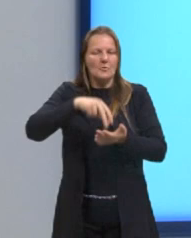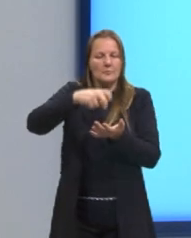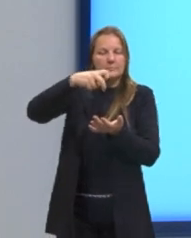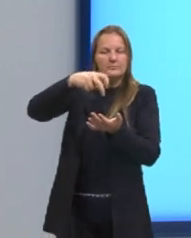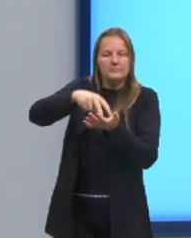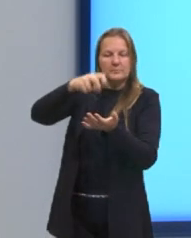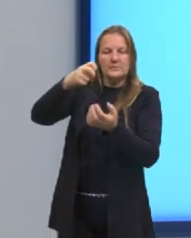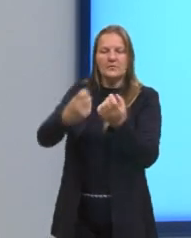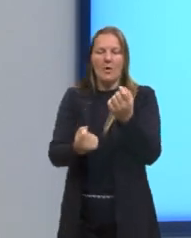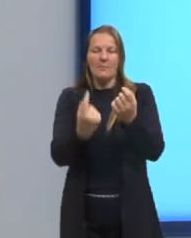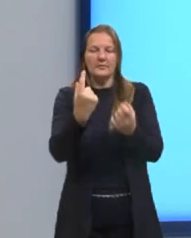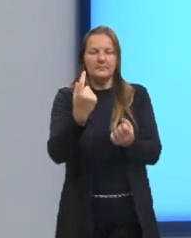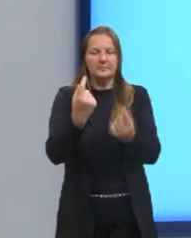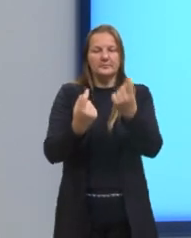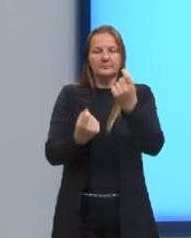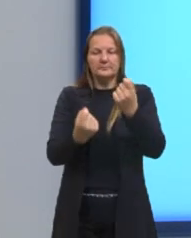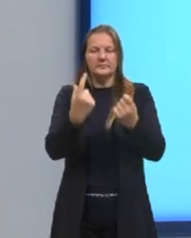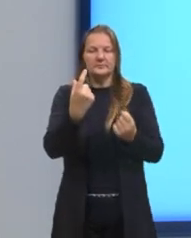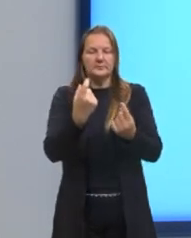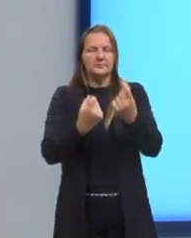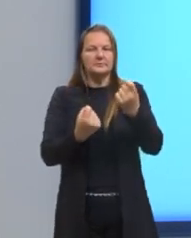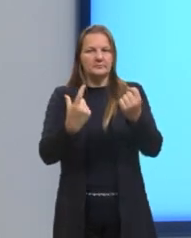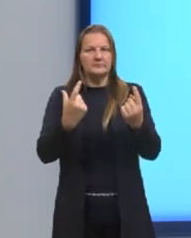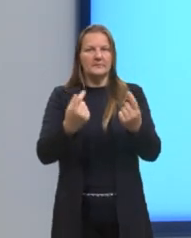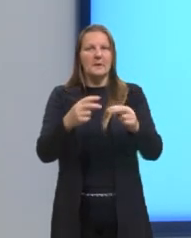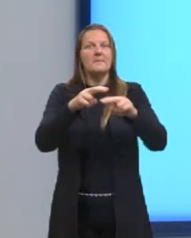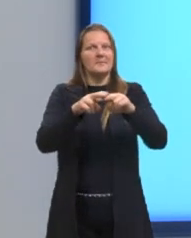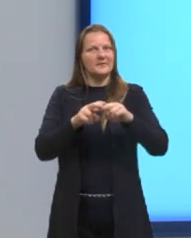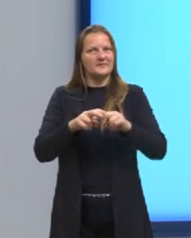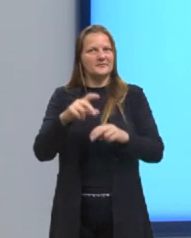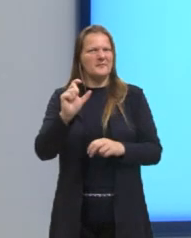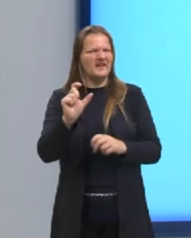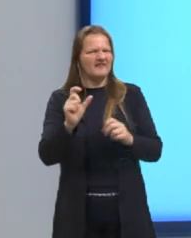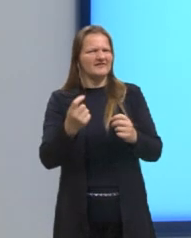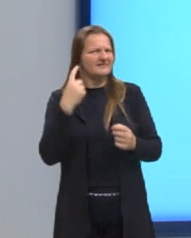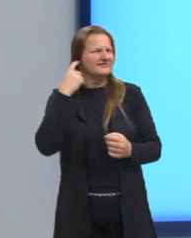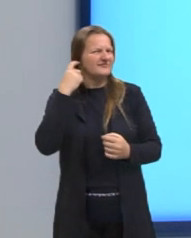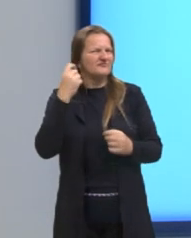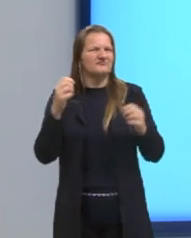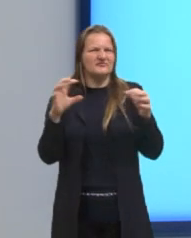preciso saber esses significados aqui para poder entender. Ó lá.